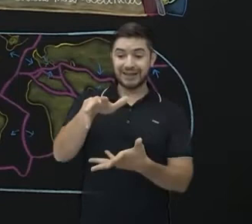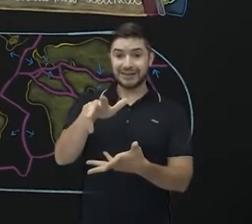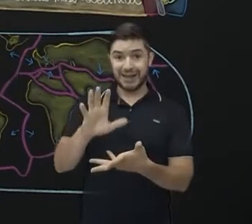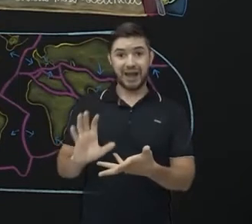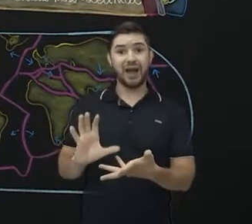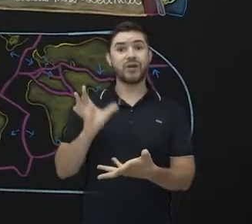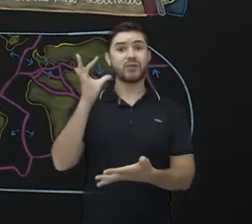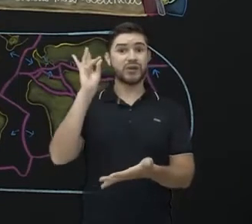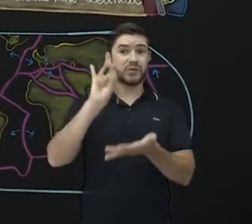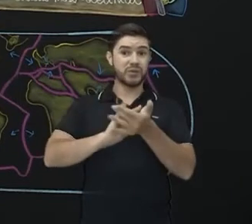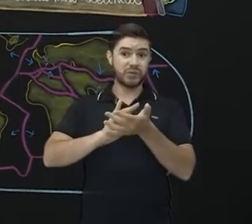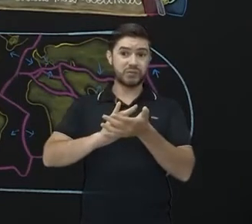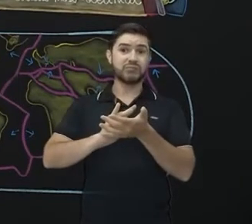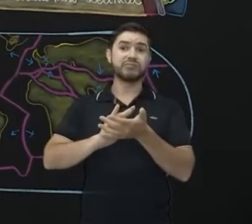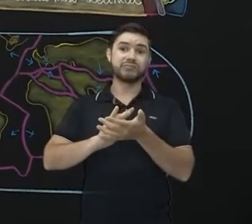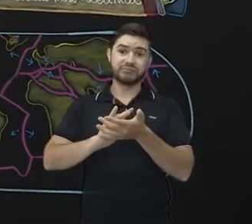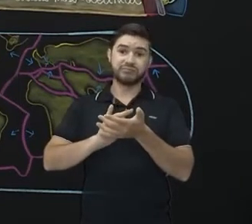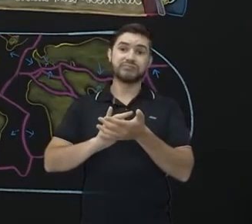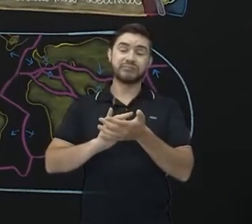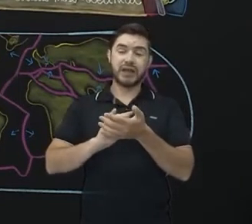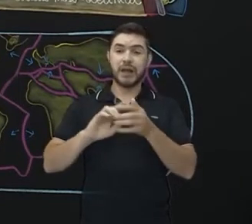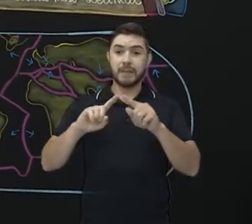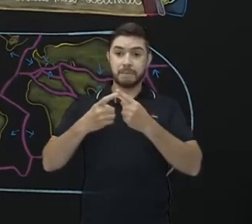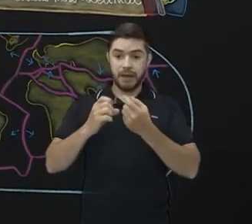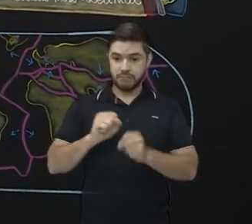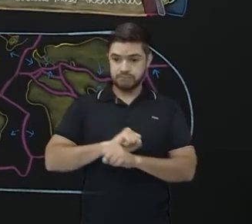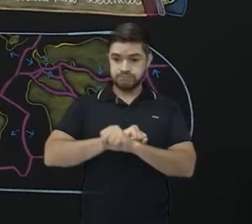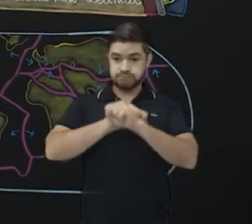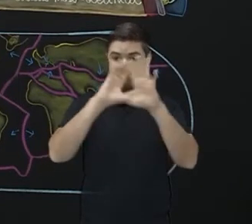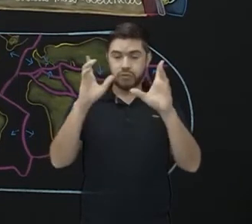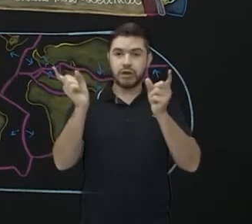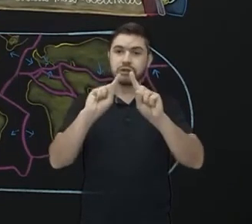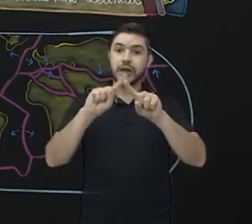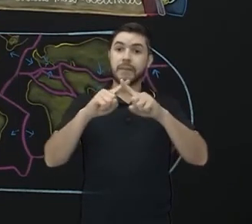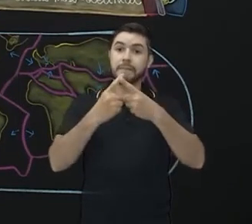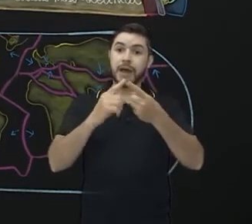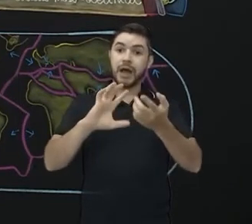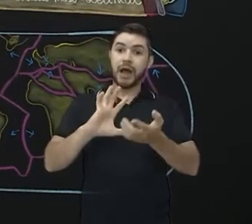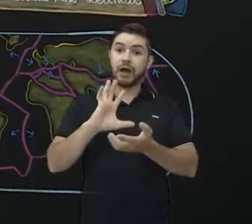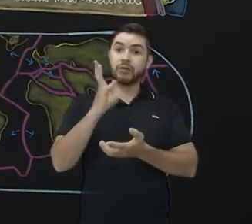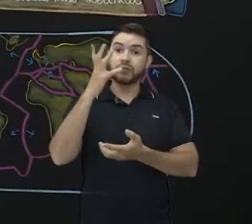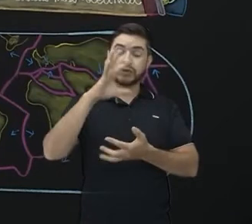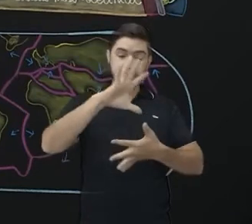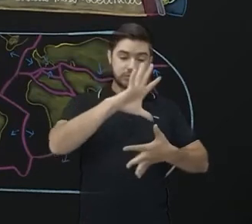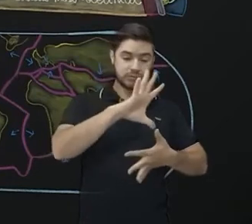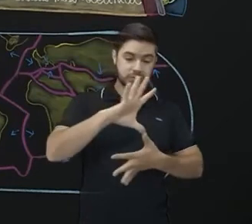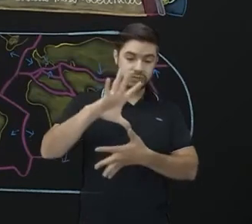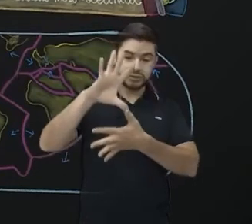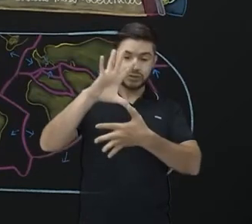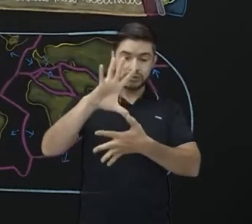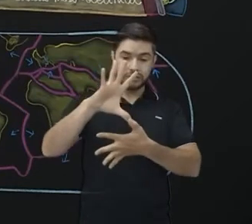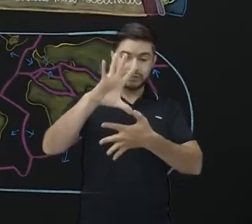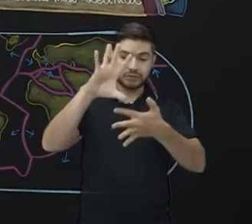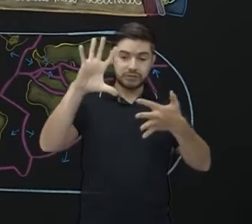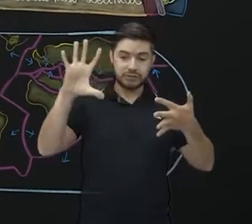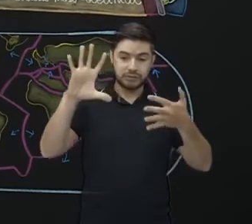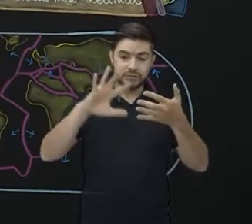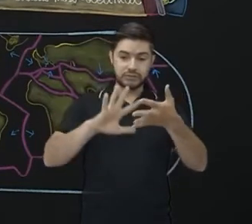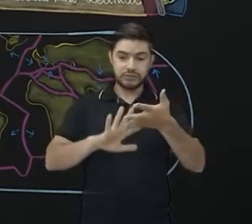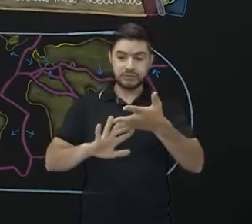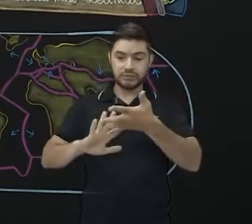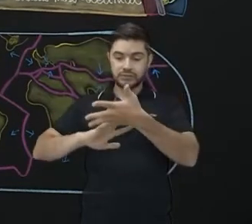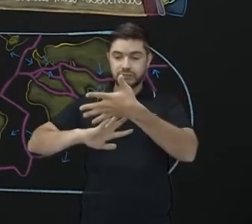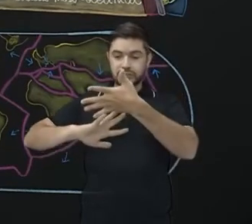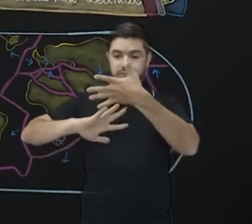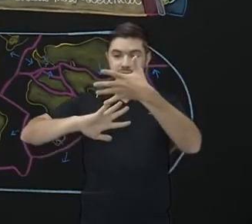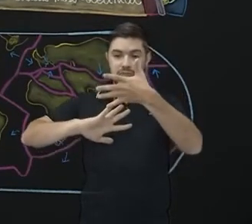se partiu, fragmentou a crosta terrestre em diversas partes. E a essas partes, Palmer